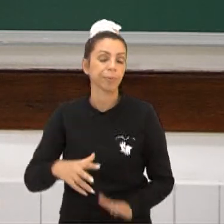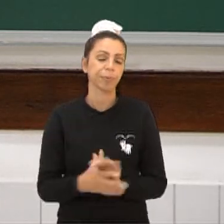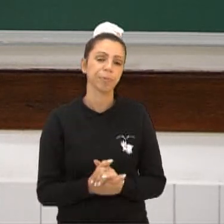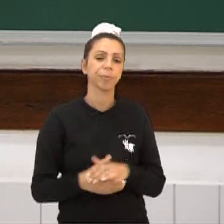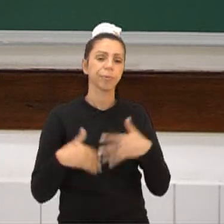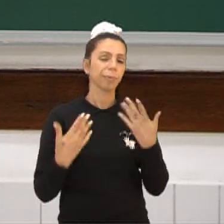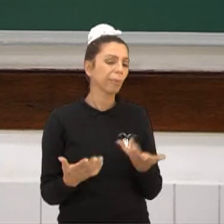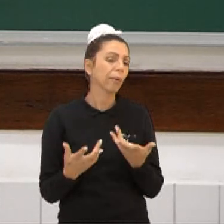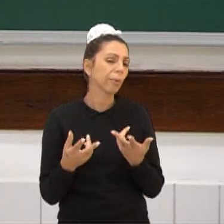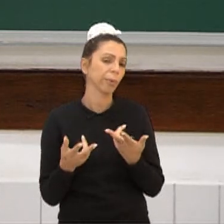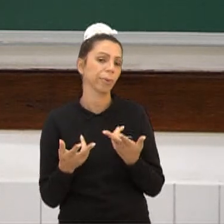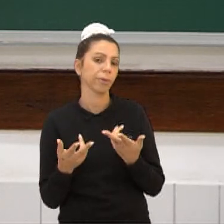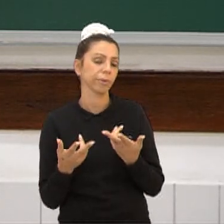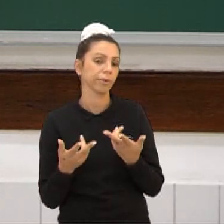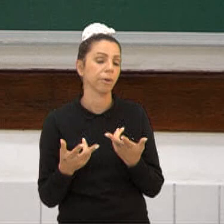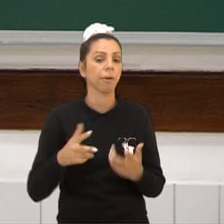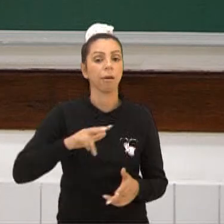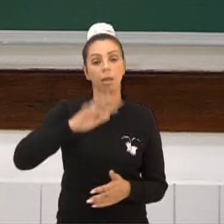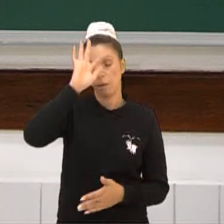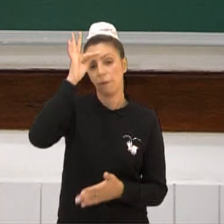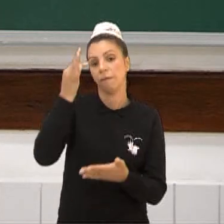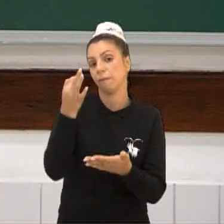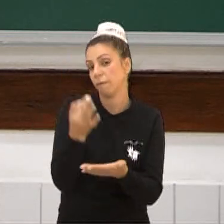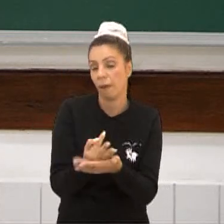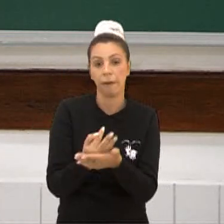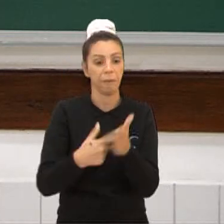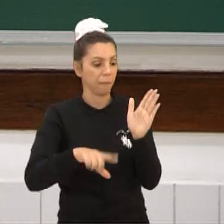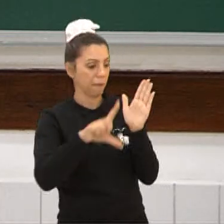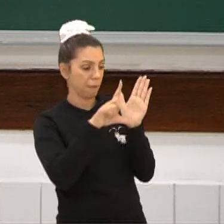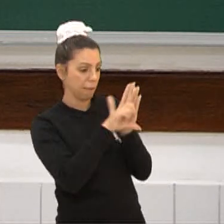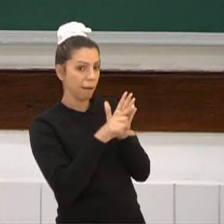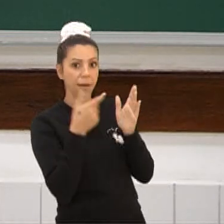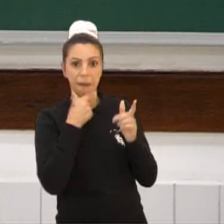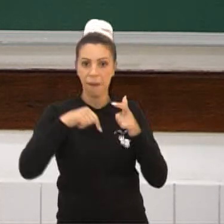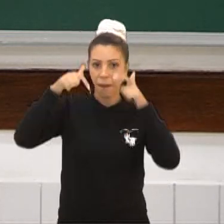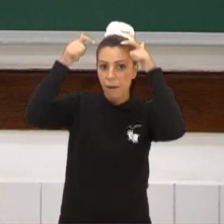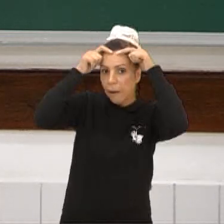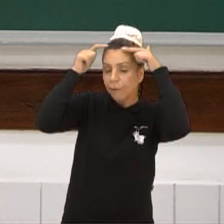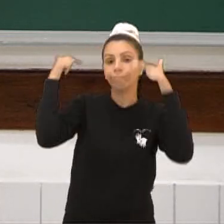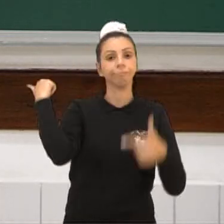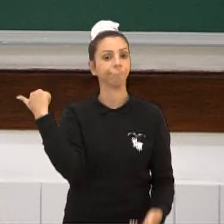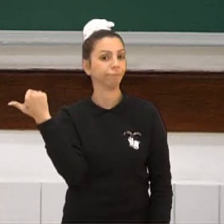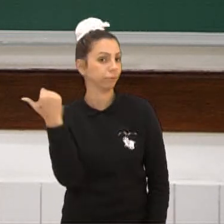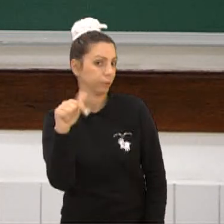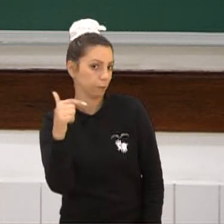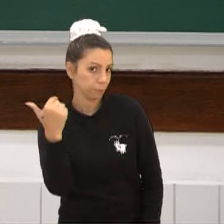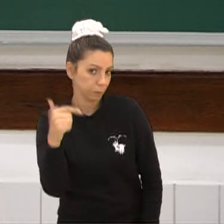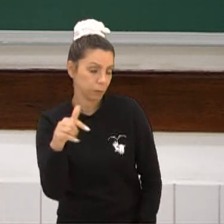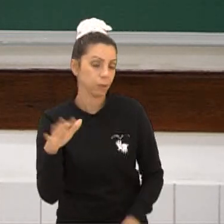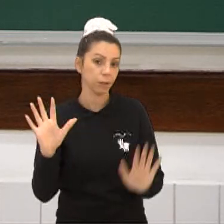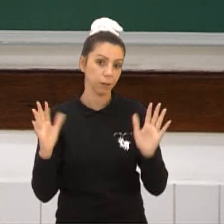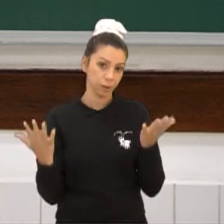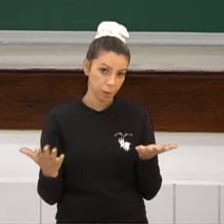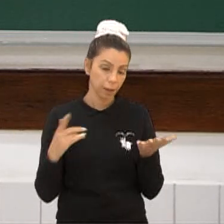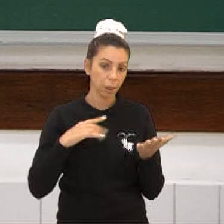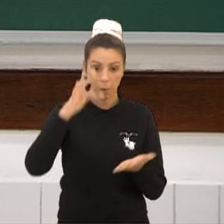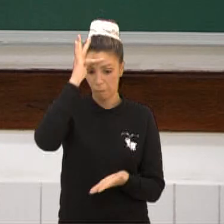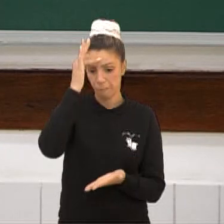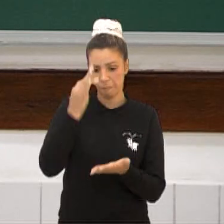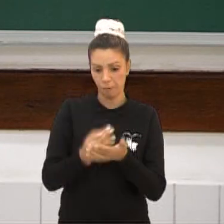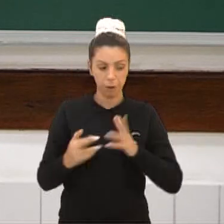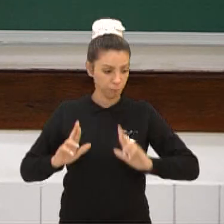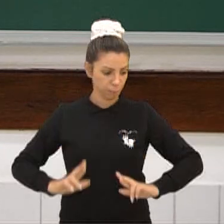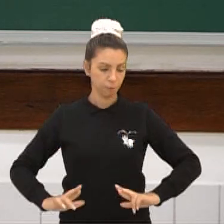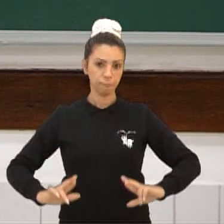concepção deles, qual que era? Não tinha fé, lei e rei. Eles achavam que, pelo fato dessas nações terem uma fé totalmente